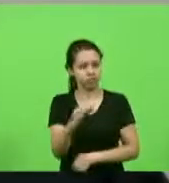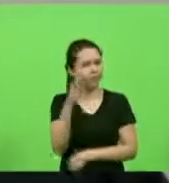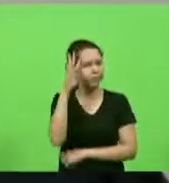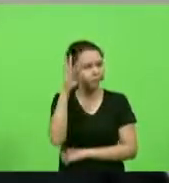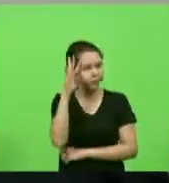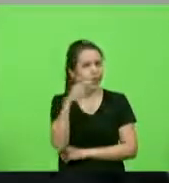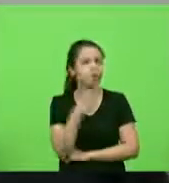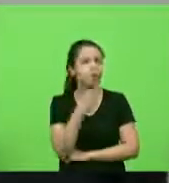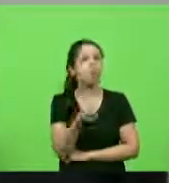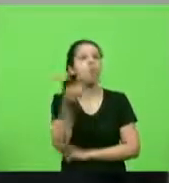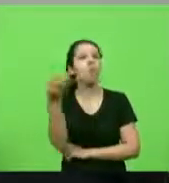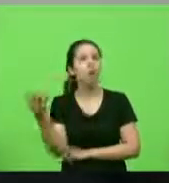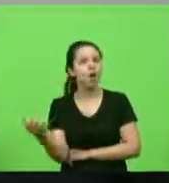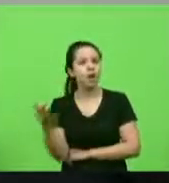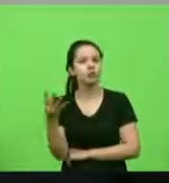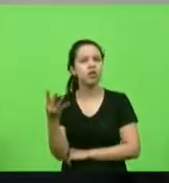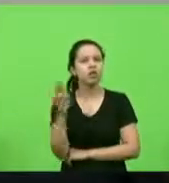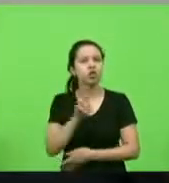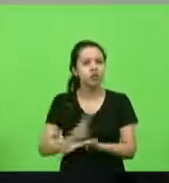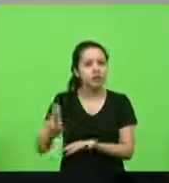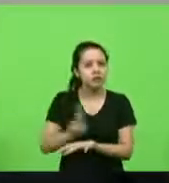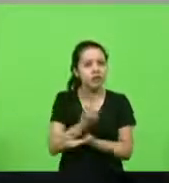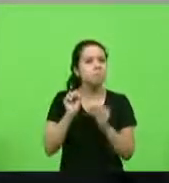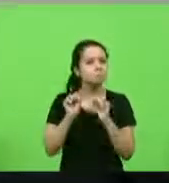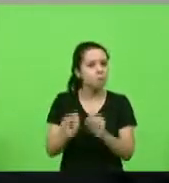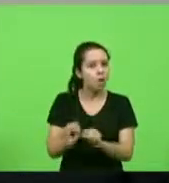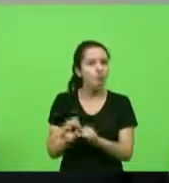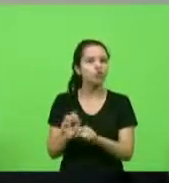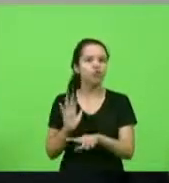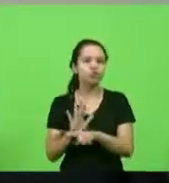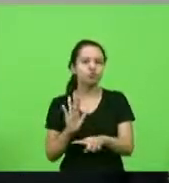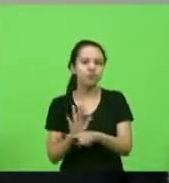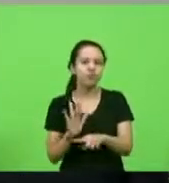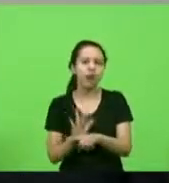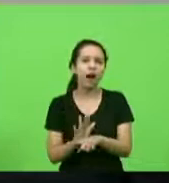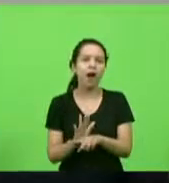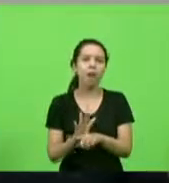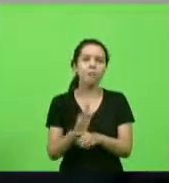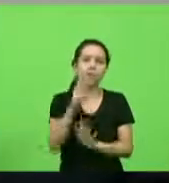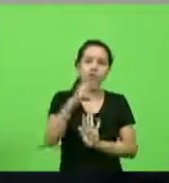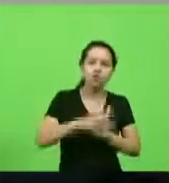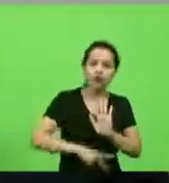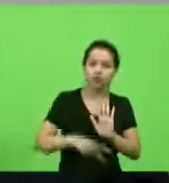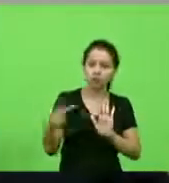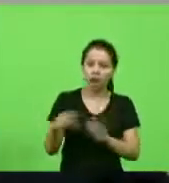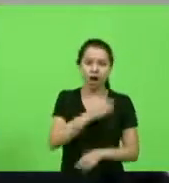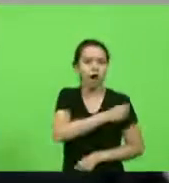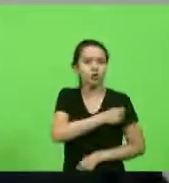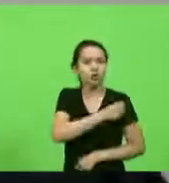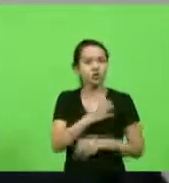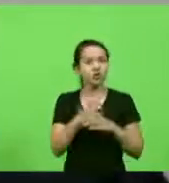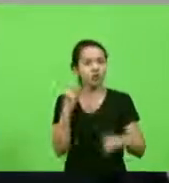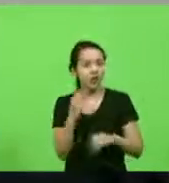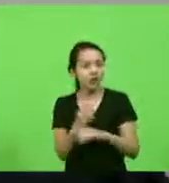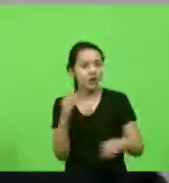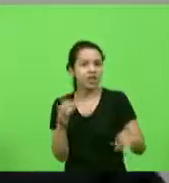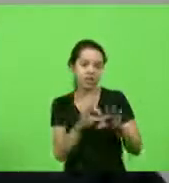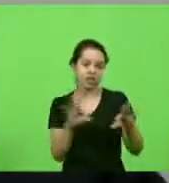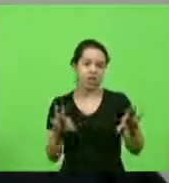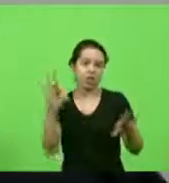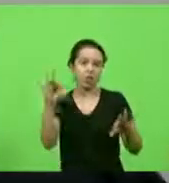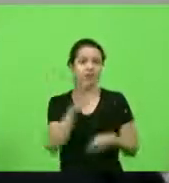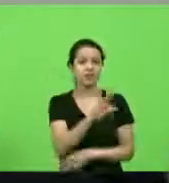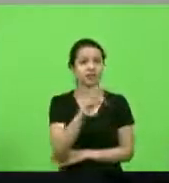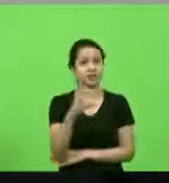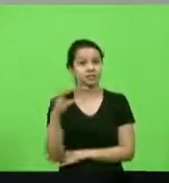universidades podem contribuir com projetos dos alunos de engenharia de arquitetura os TCCs para